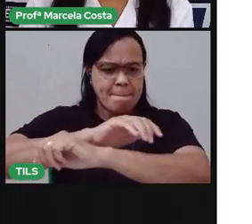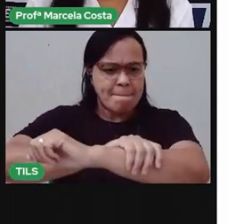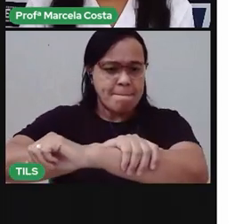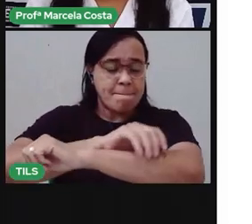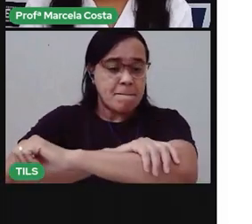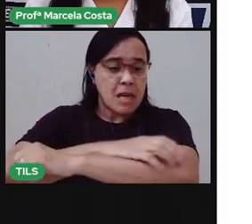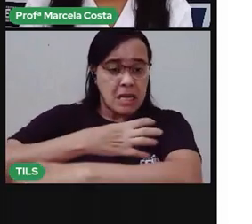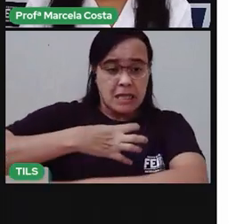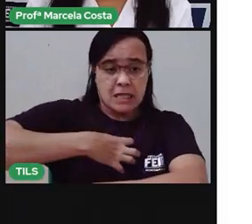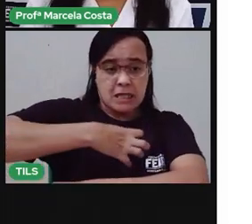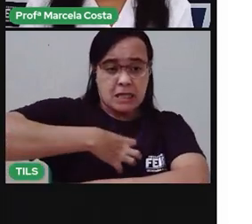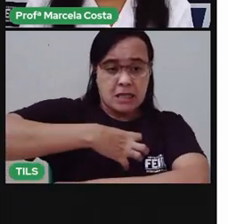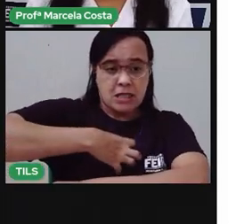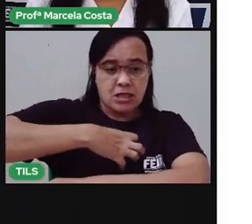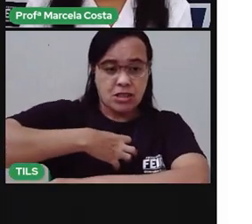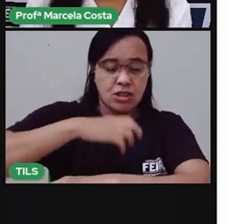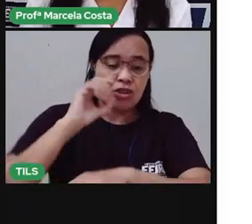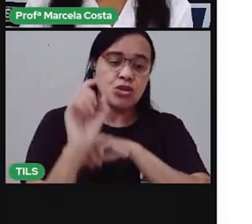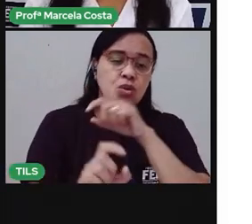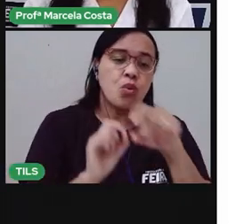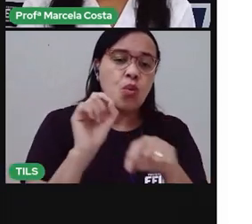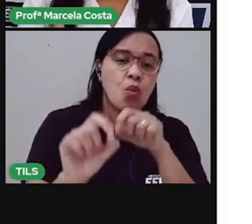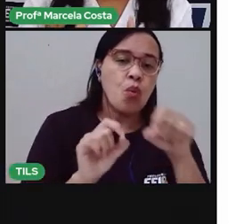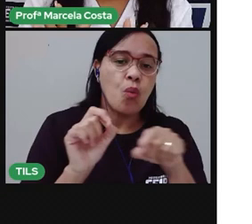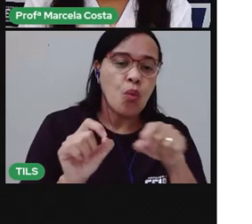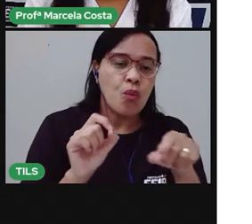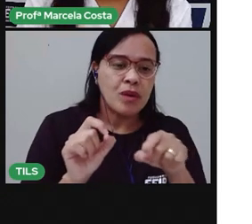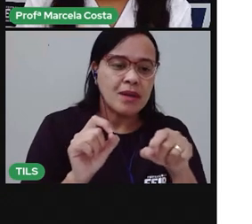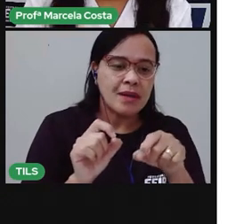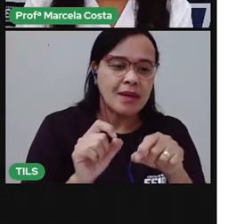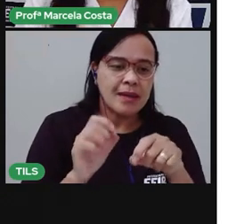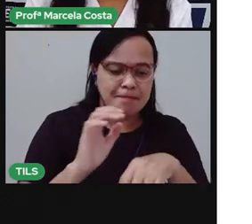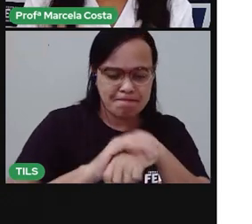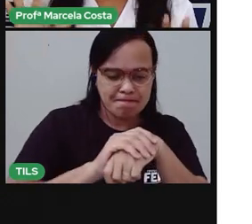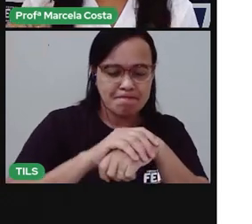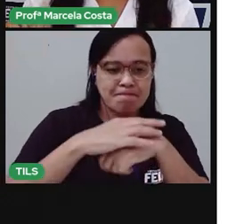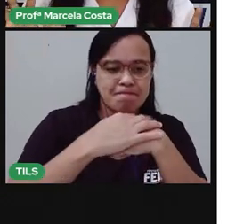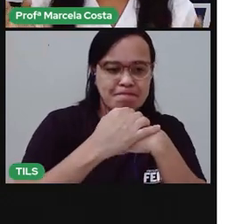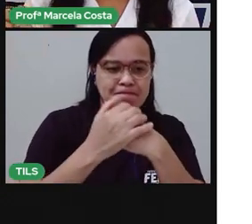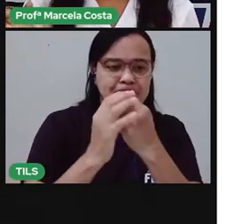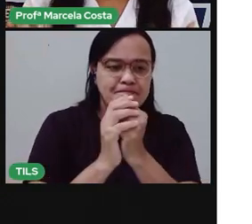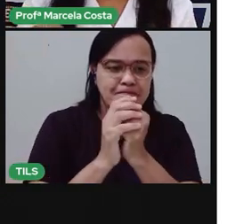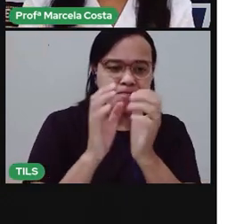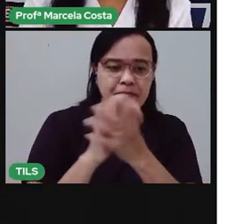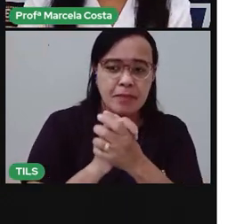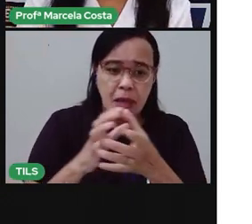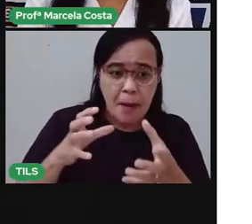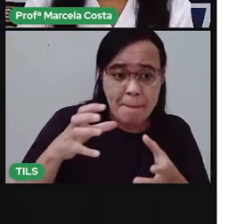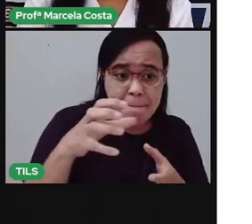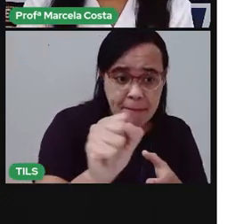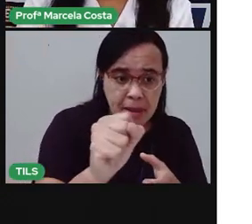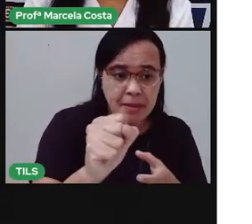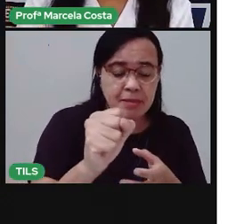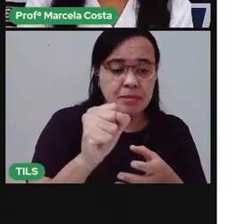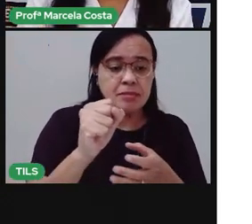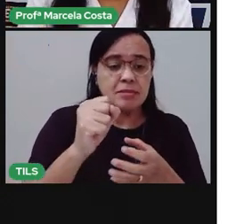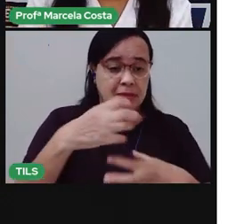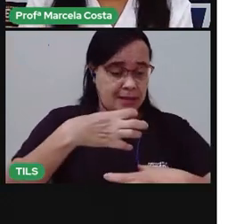permite sentir a textura das coisas. Sentir o toque, né? Pegar nas coisas, sentir